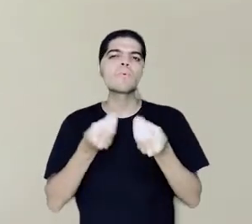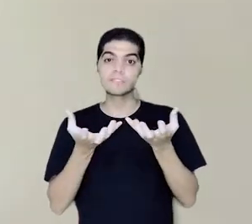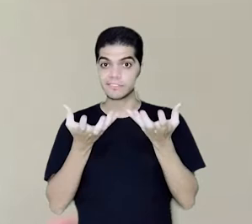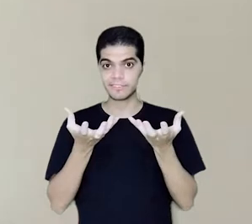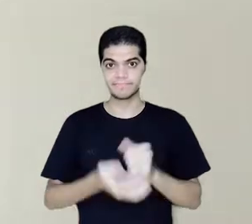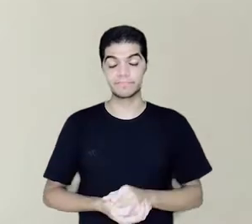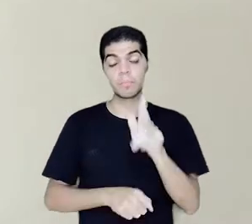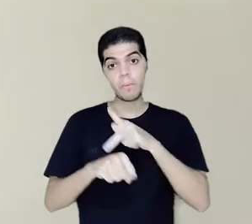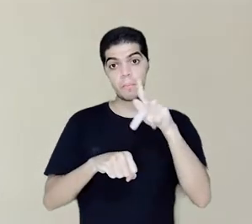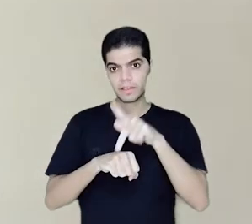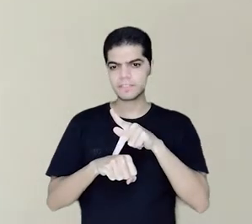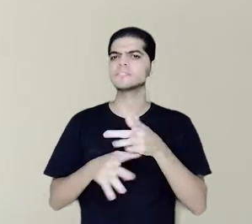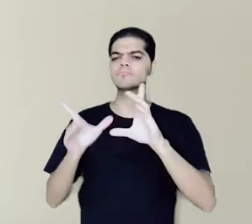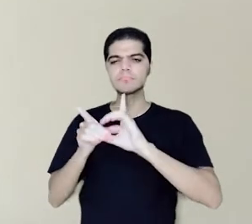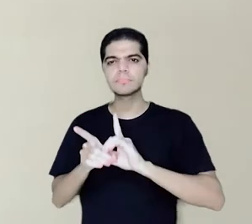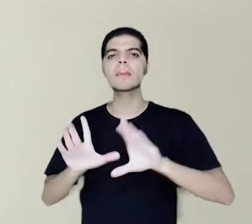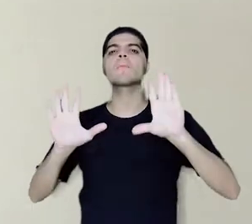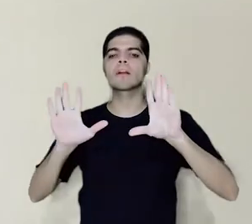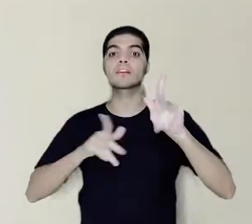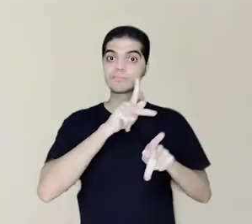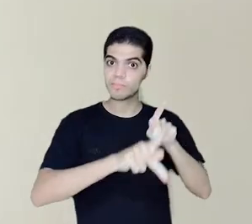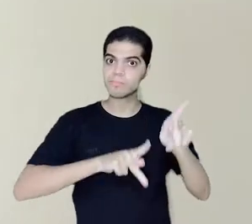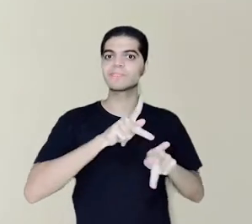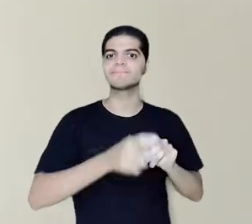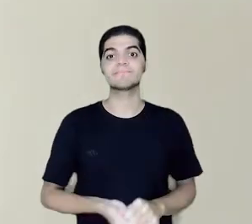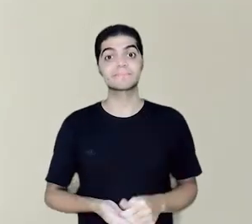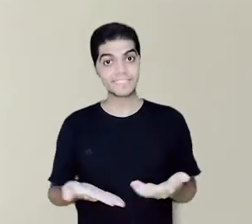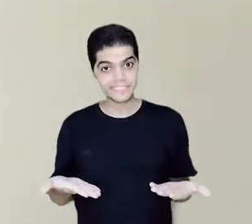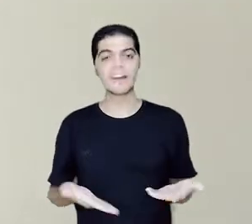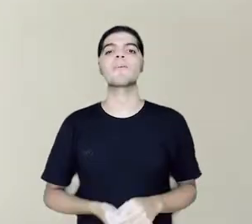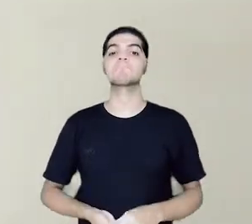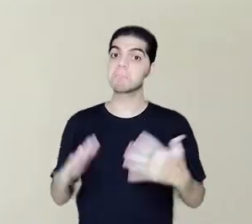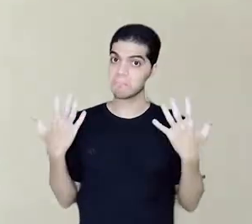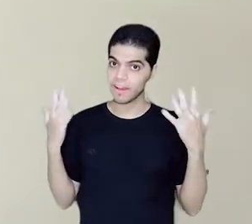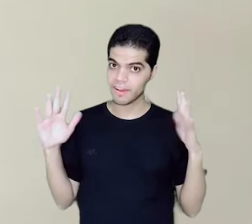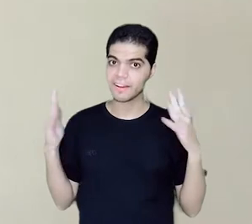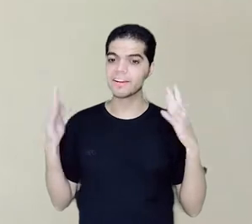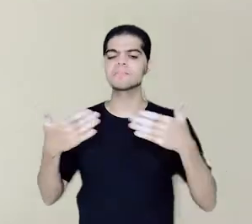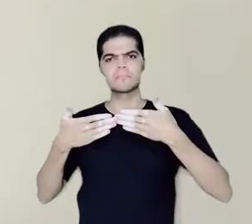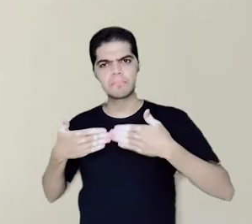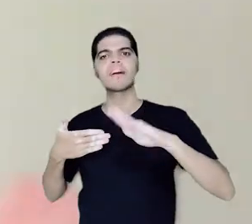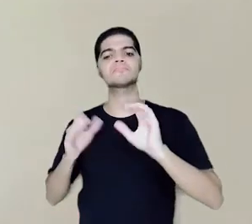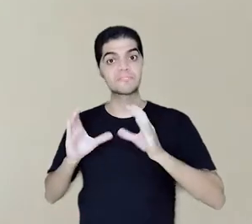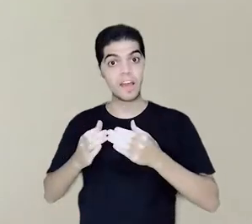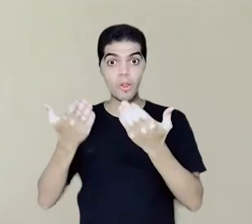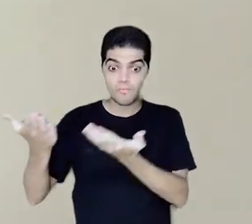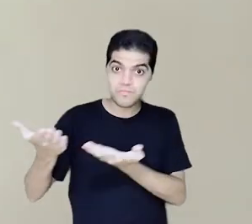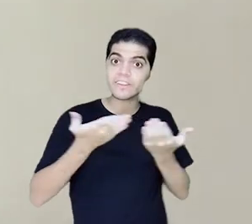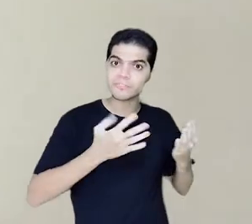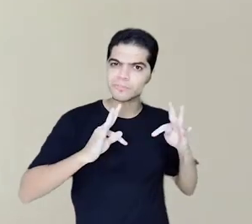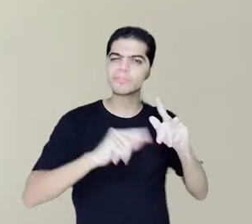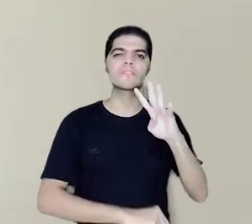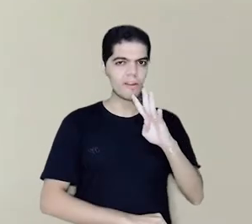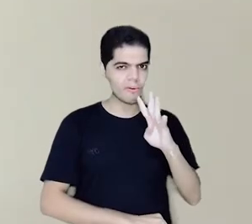para um país democrático e popular. Então, parabenizo novamente pela iniciativa e convido todo mundo